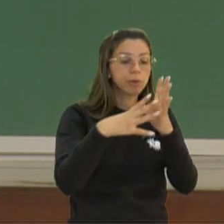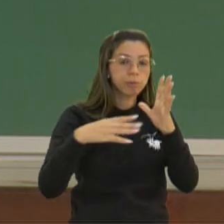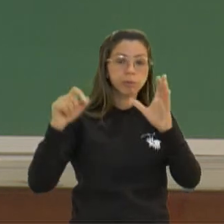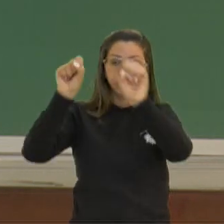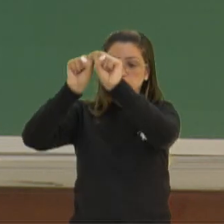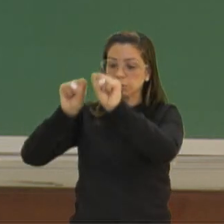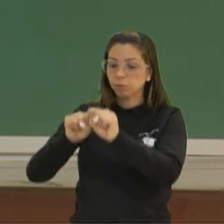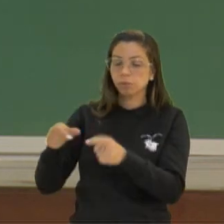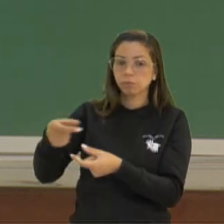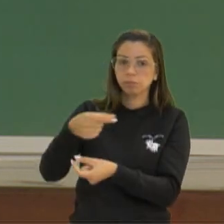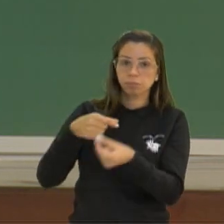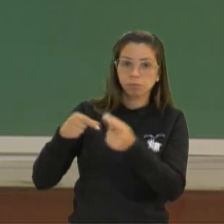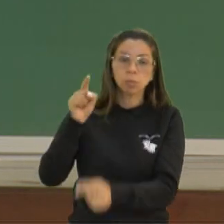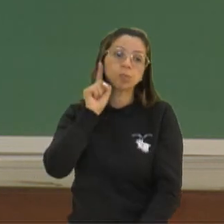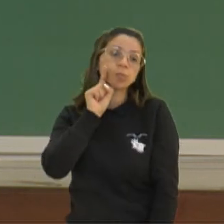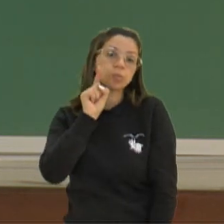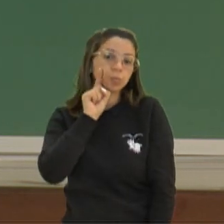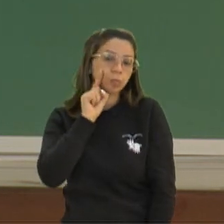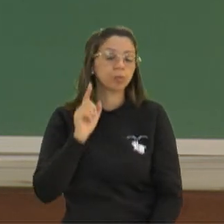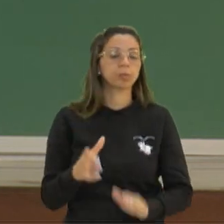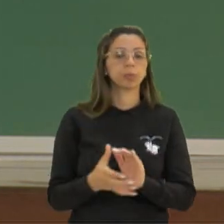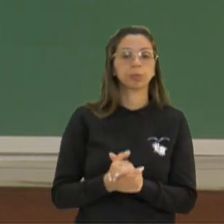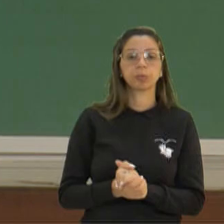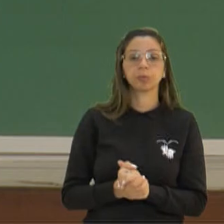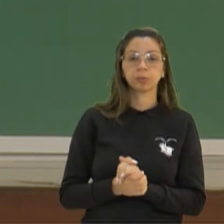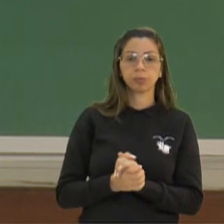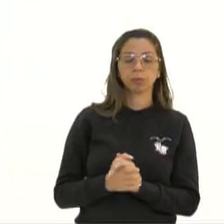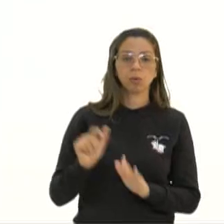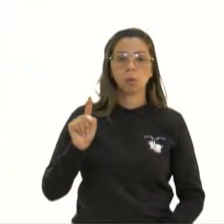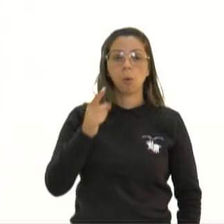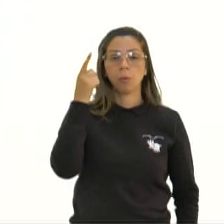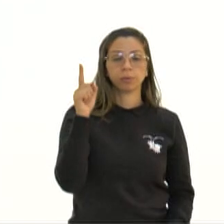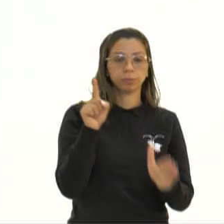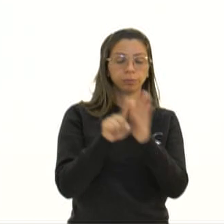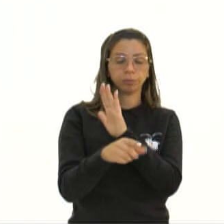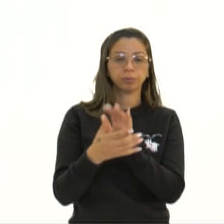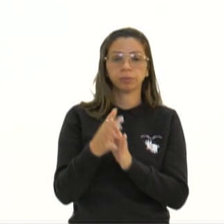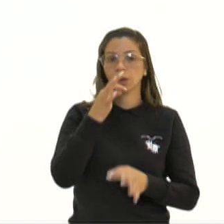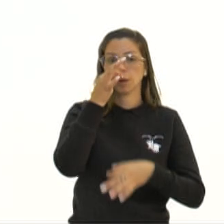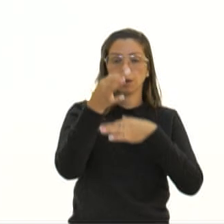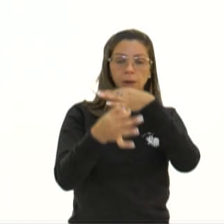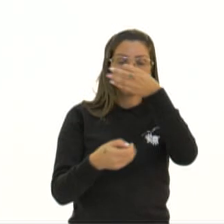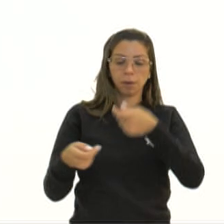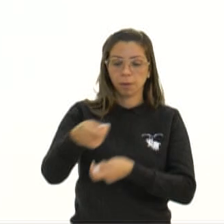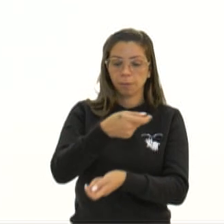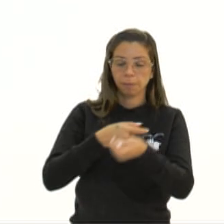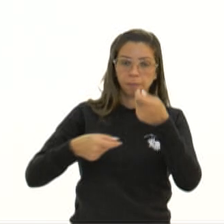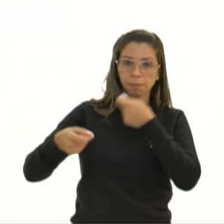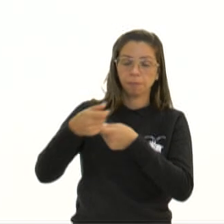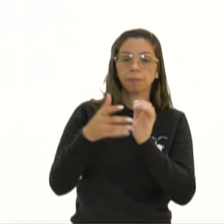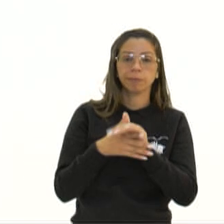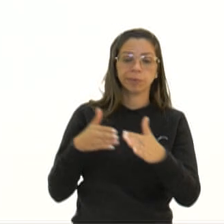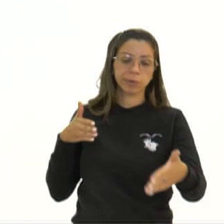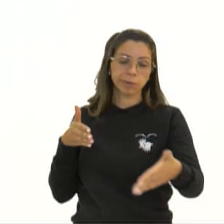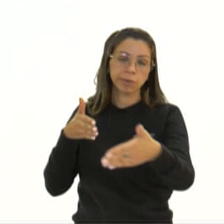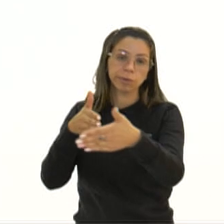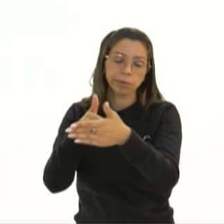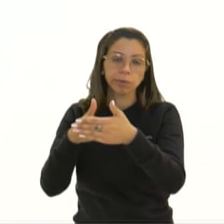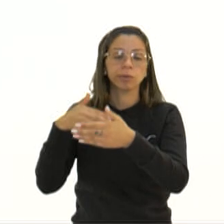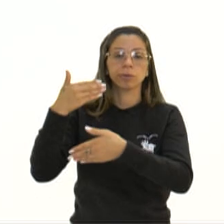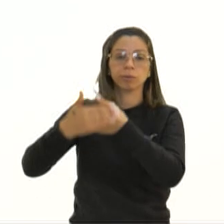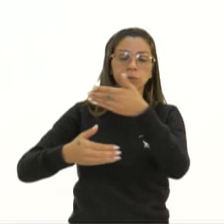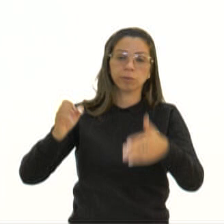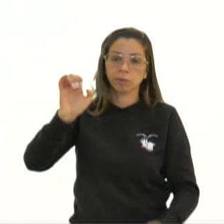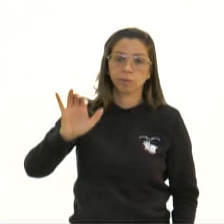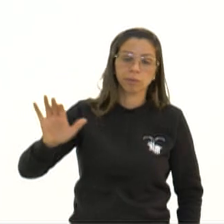estadunidense. Vamos para o nosso último quiz. Críticos e economistas apontam como um obstáculo ao desenvolvimento da